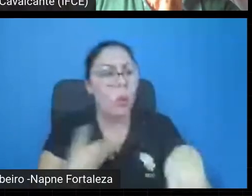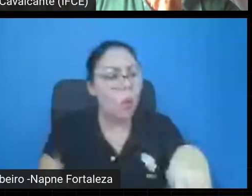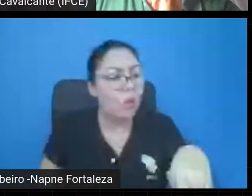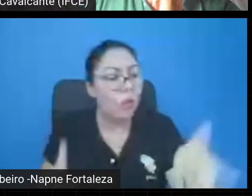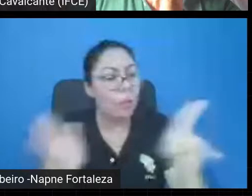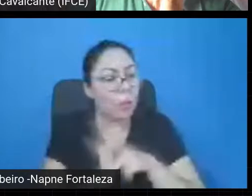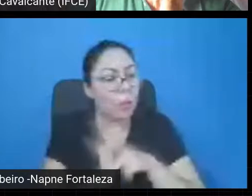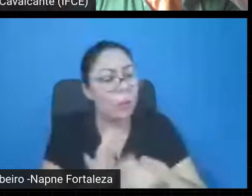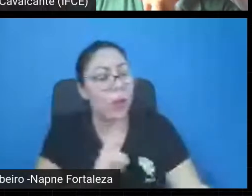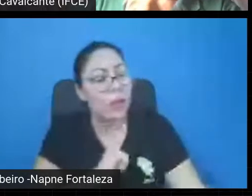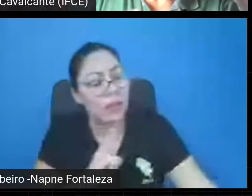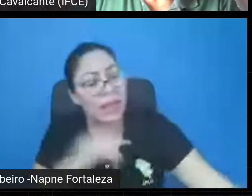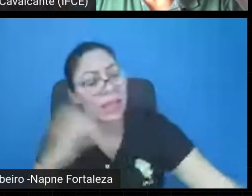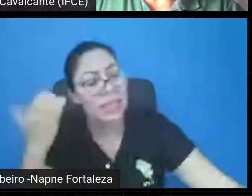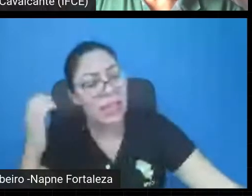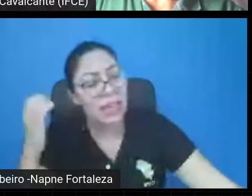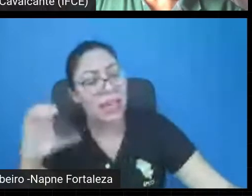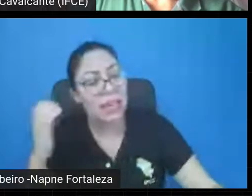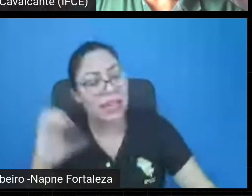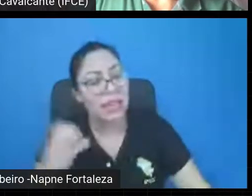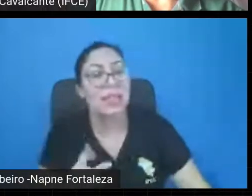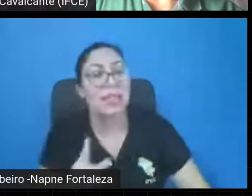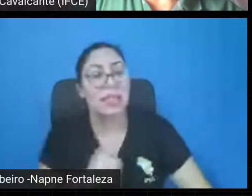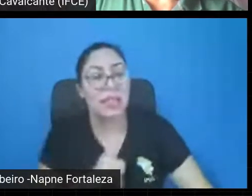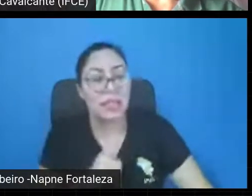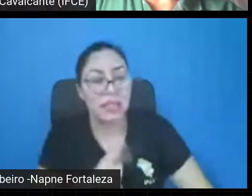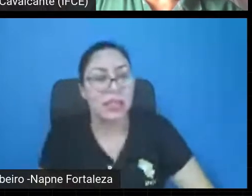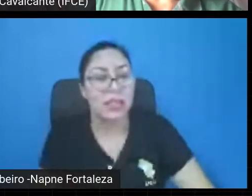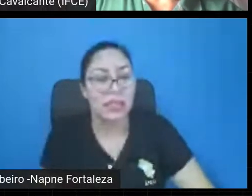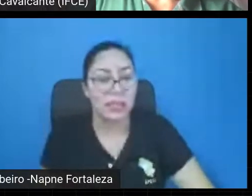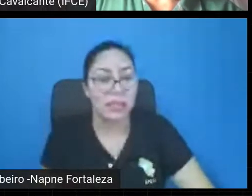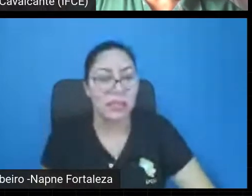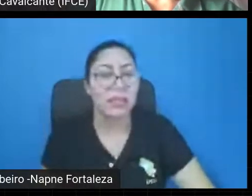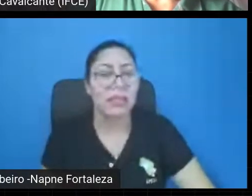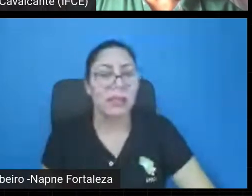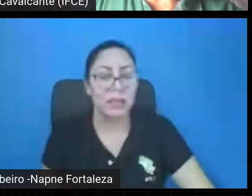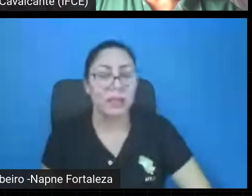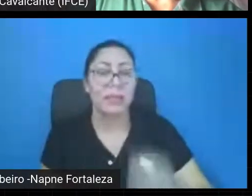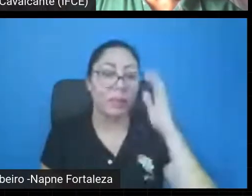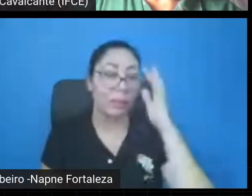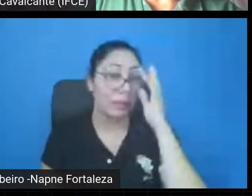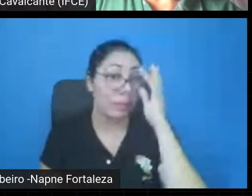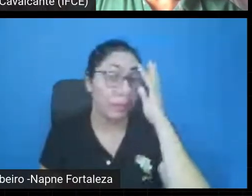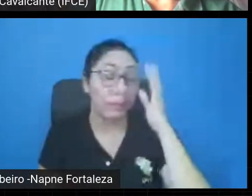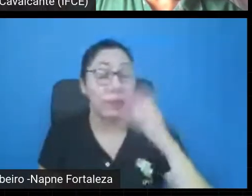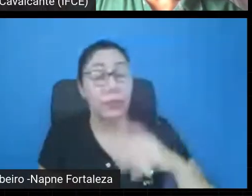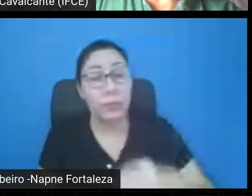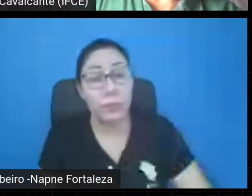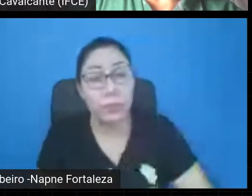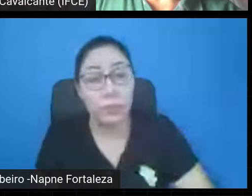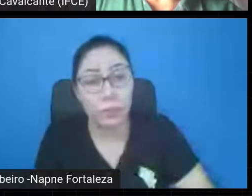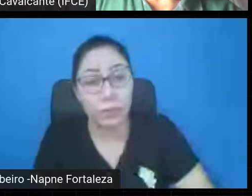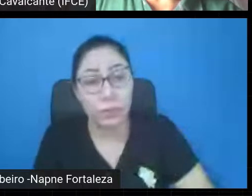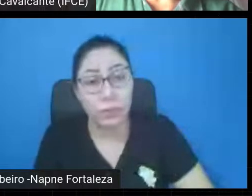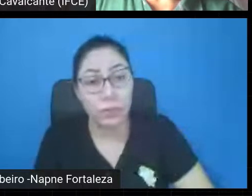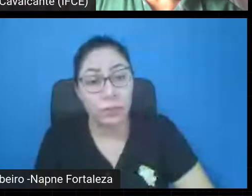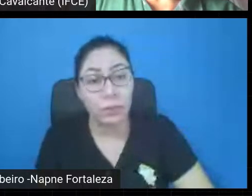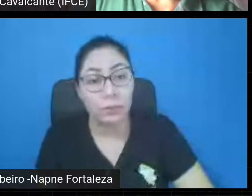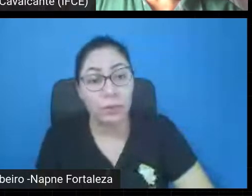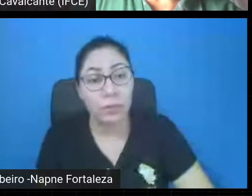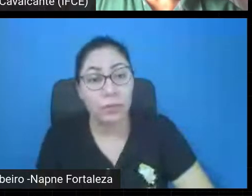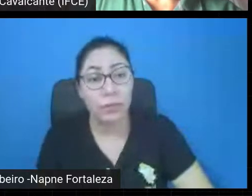muita instrumentação, a parte de, a astronomia está sempre na fronteira de instrumentação, então,